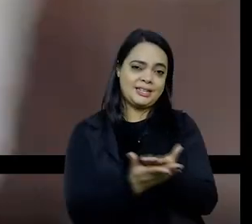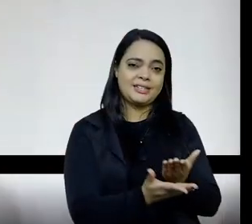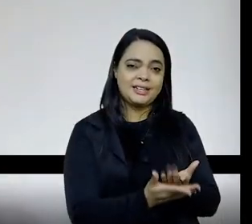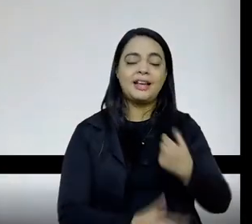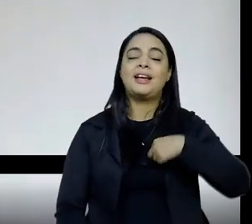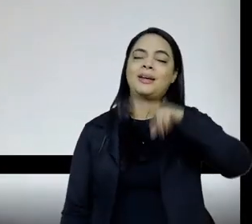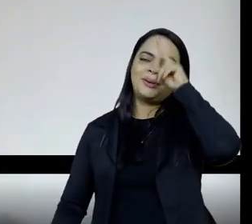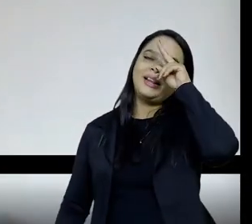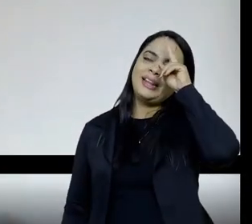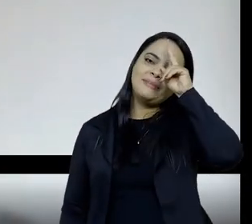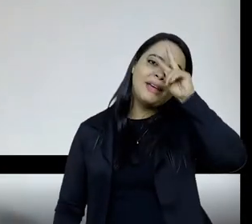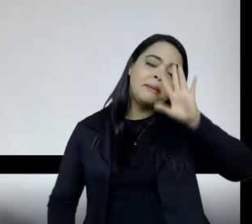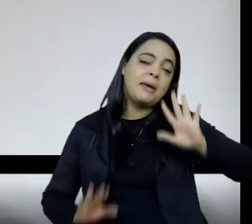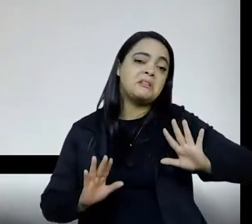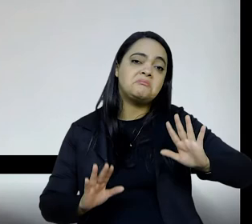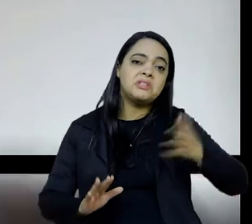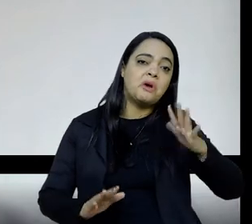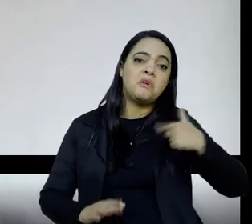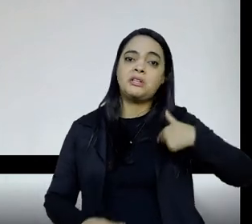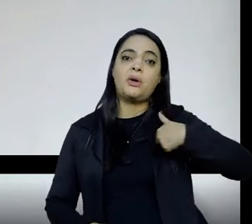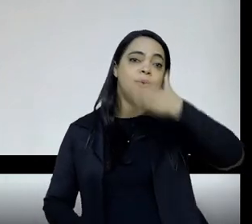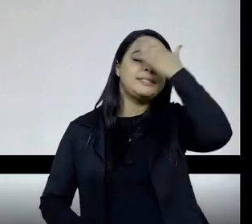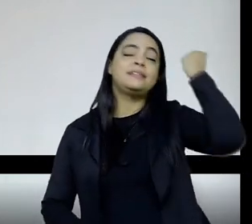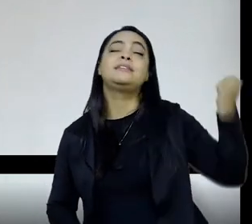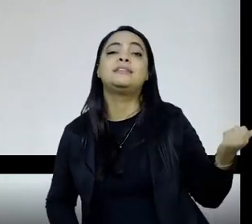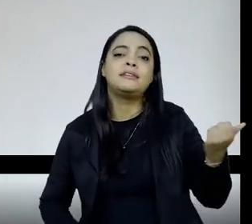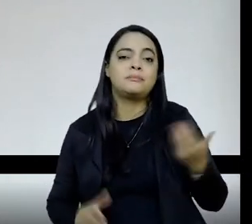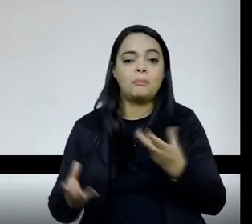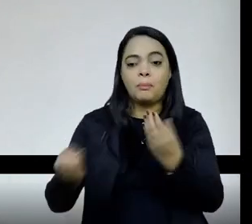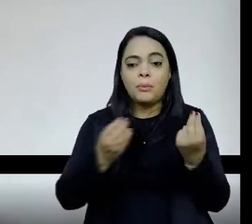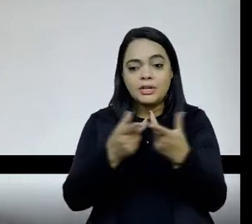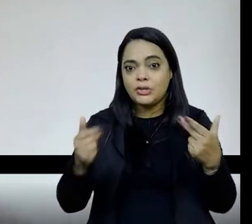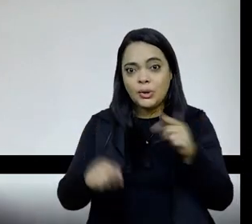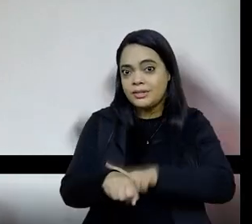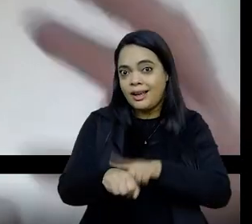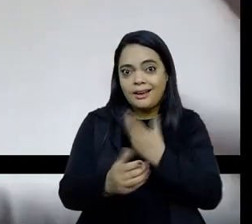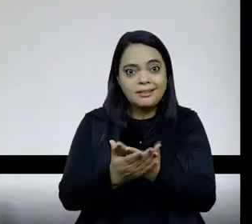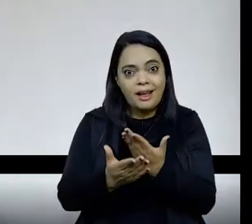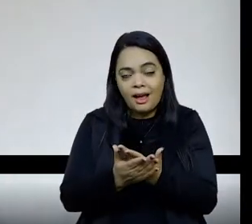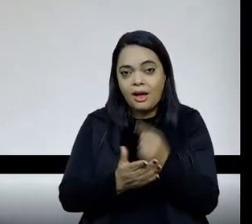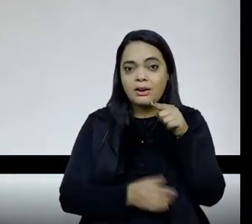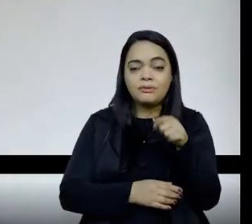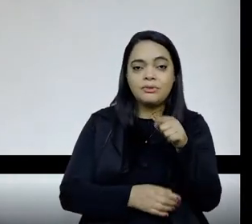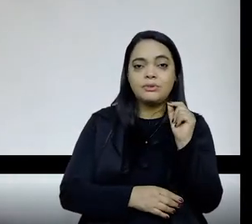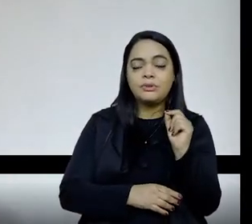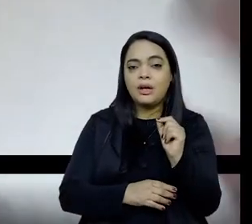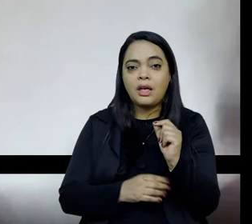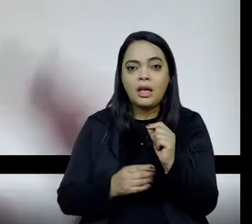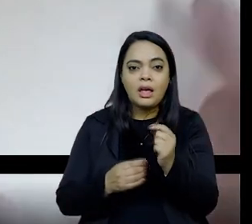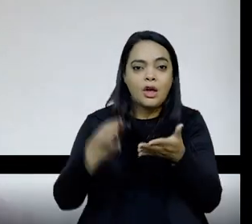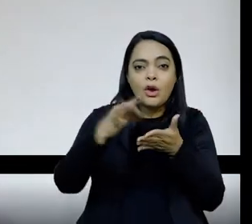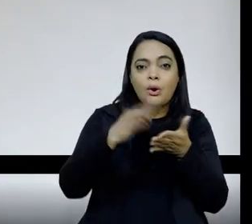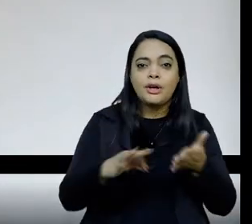disso, mas eu podia não ter lembrado e certamente muitas outras coisas das nossas aulas, você corrige no conjunto, né, você,